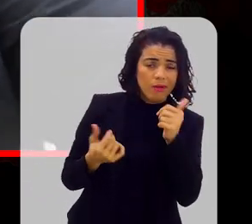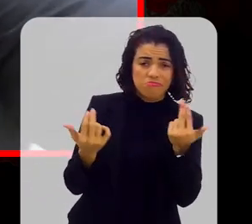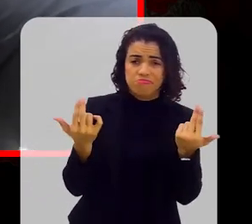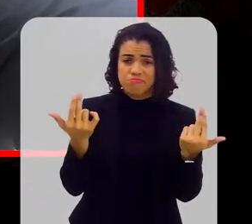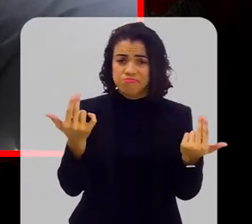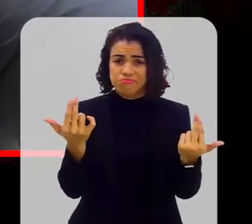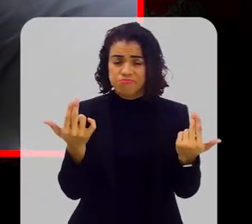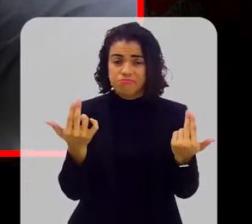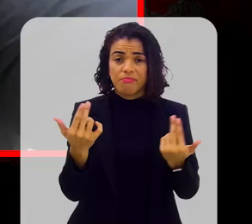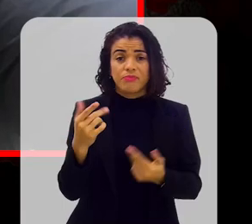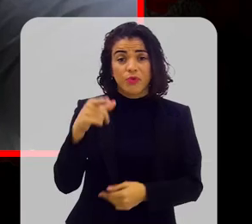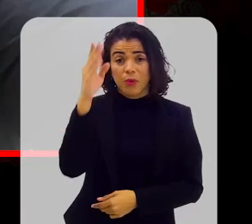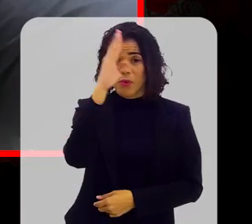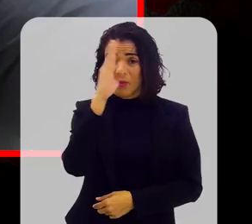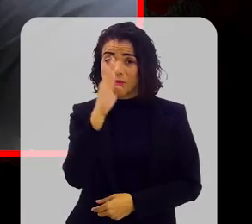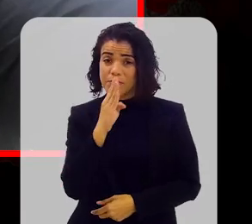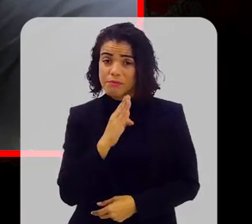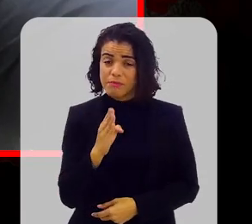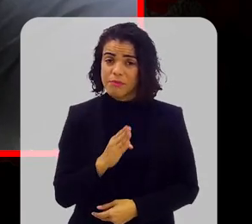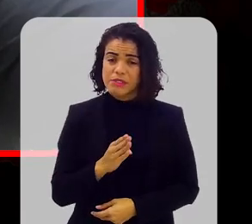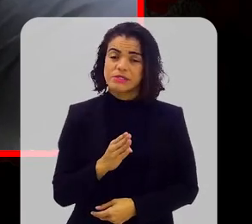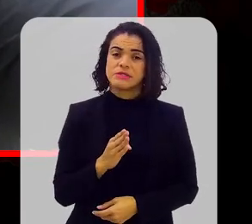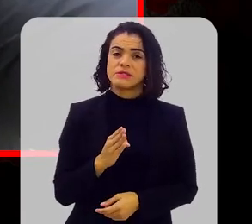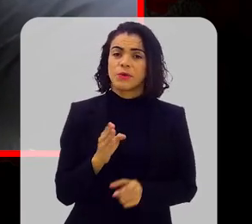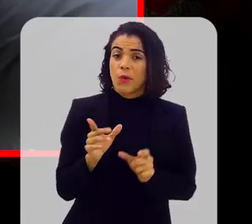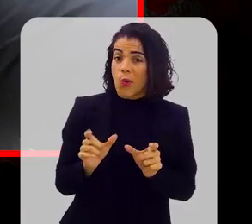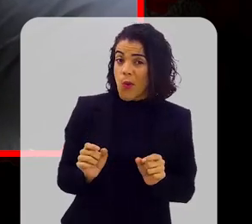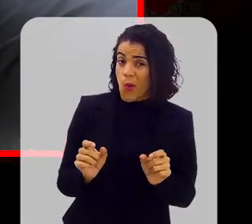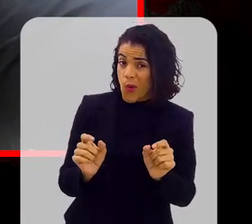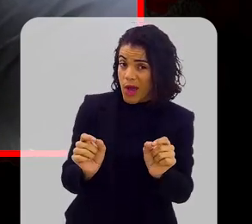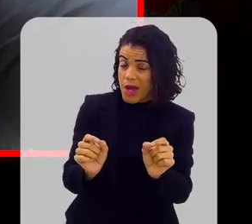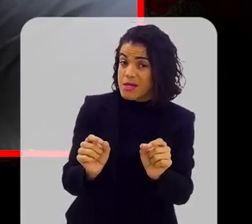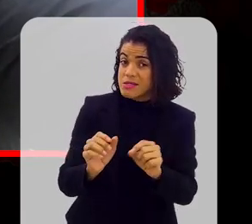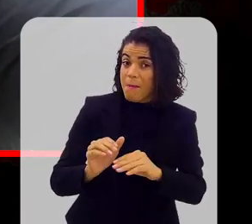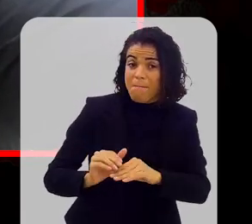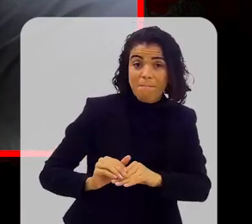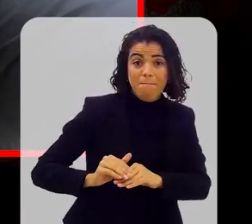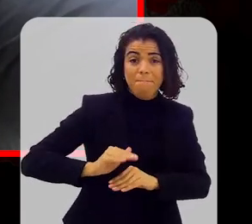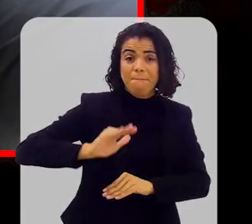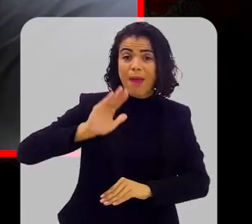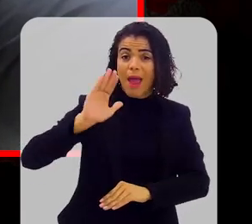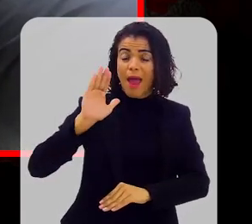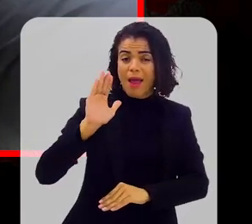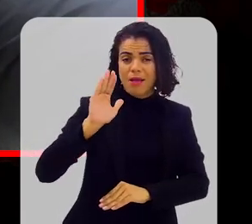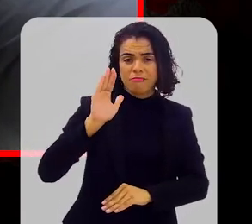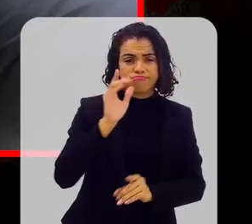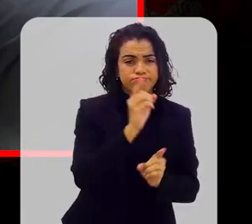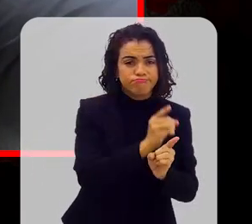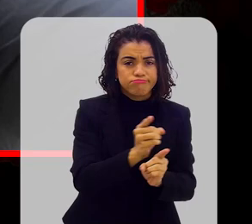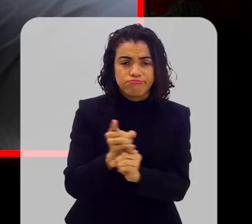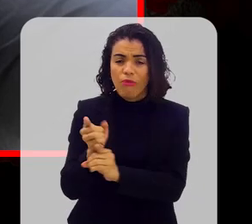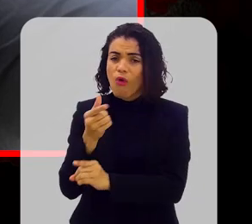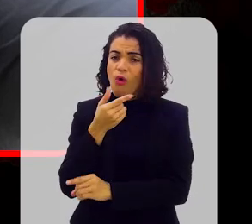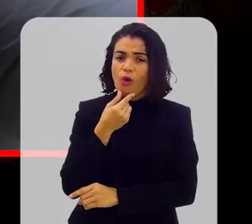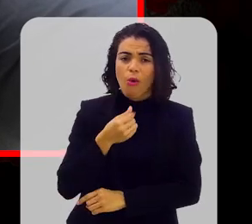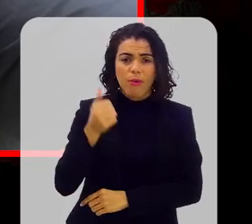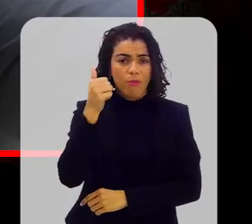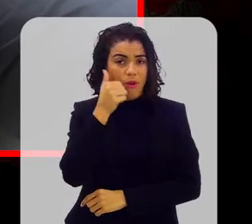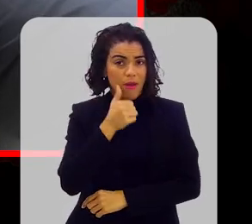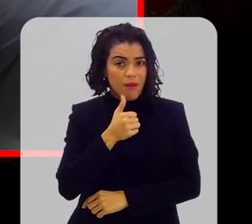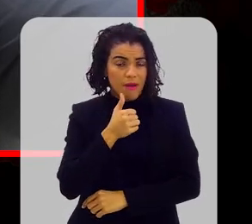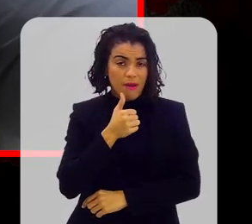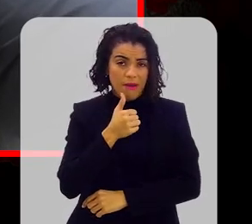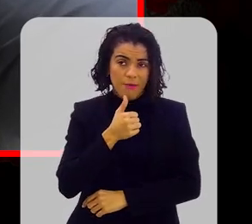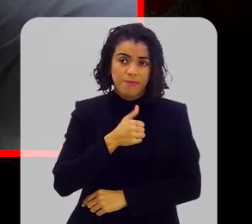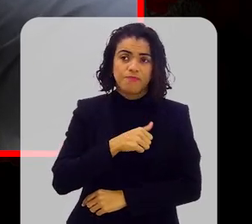A gente tem hoje, no Brasil, ele é o segundo câncer mais comum em mulheres e em homens. Ou talvez o terceiro câncer